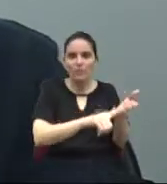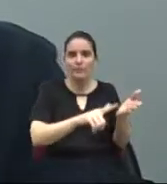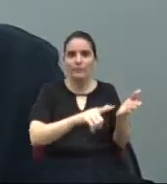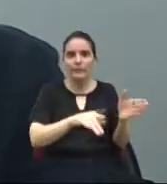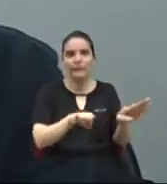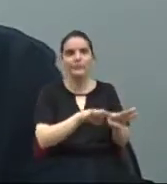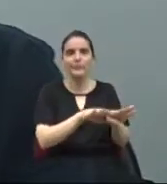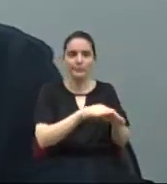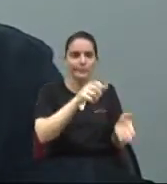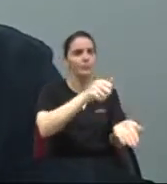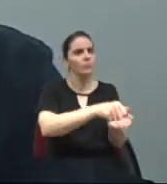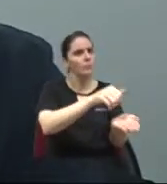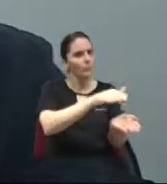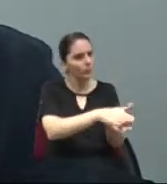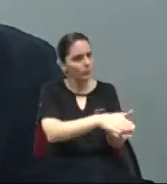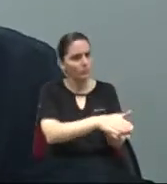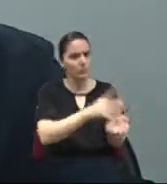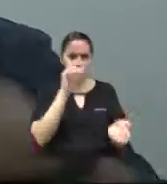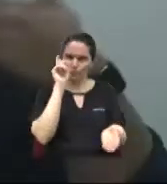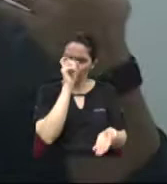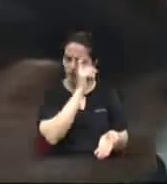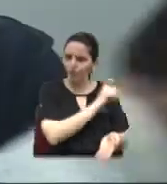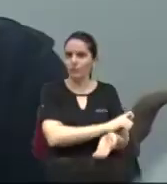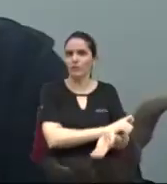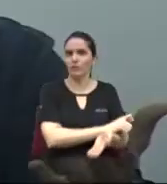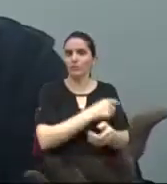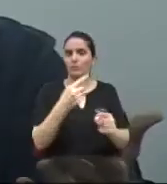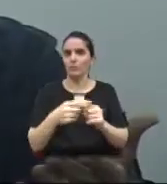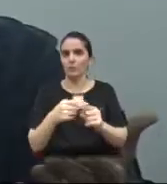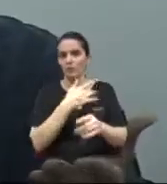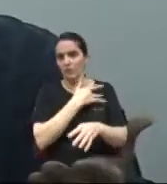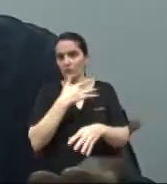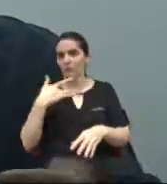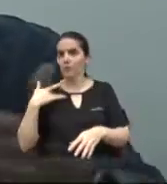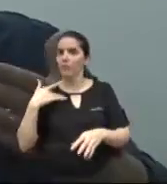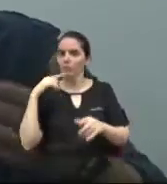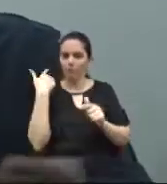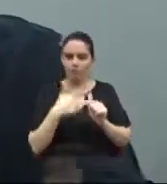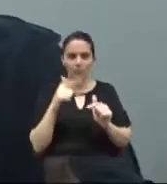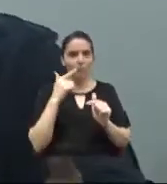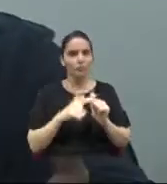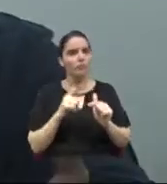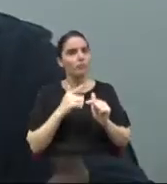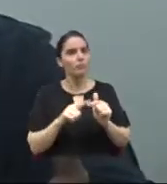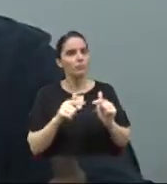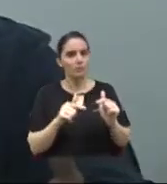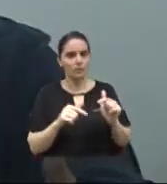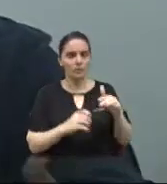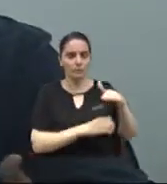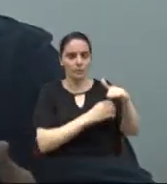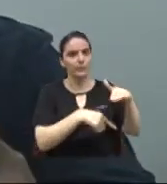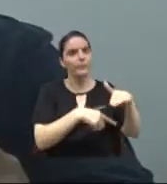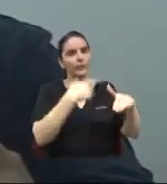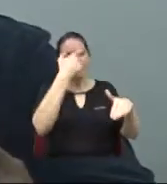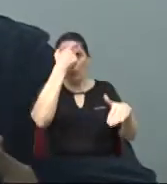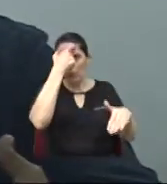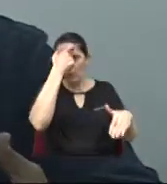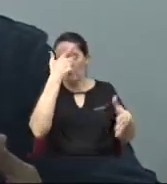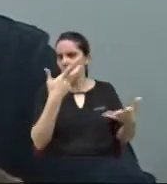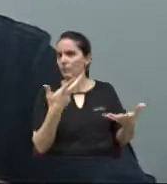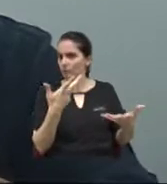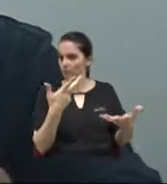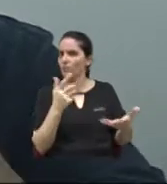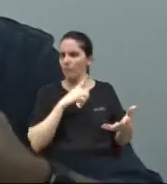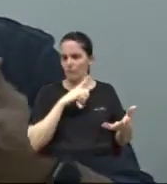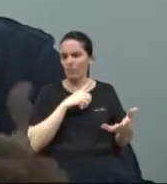é lógico que a questão da saúde é muito maior do que isso, ele tem consciência disso, tanto é que